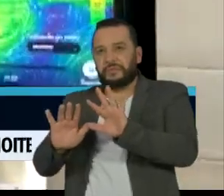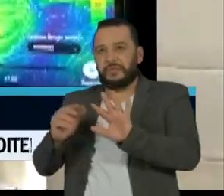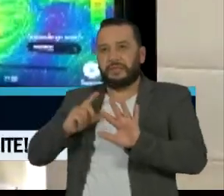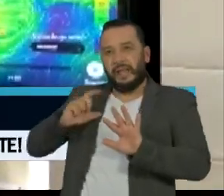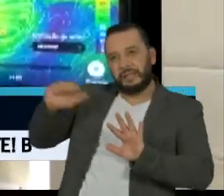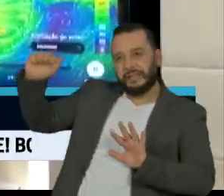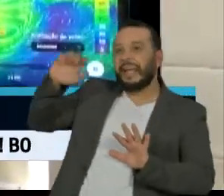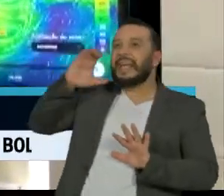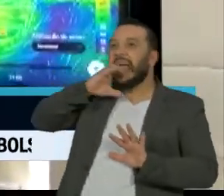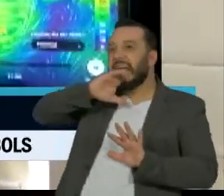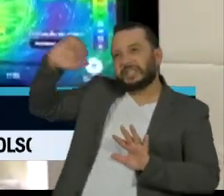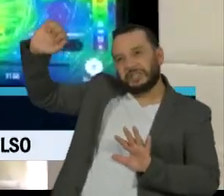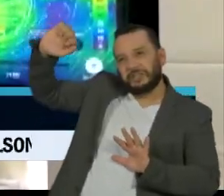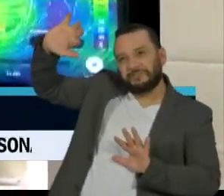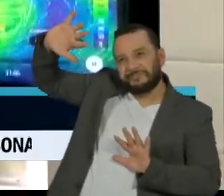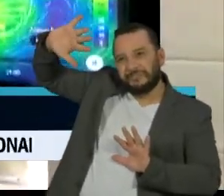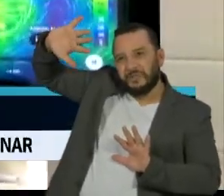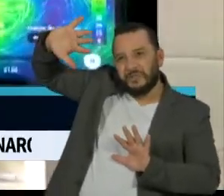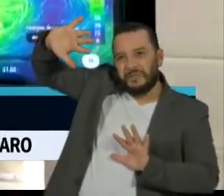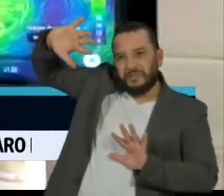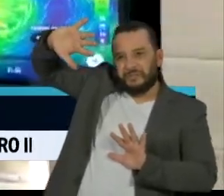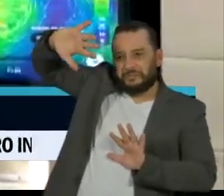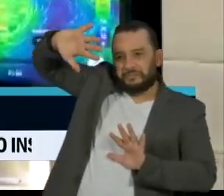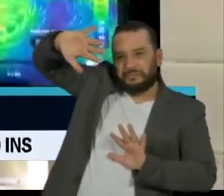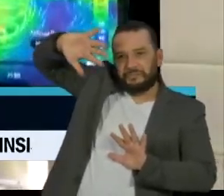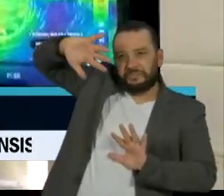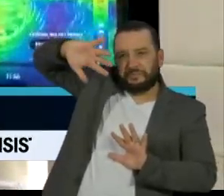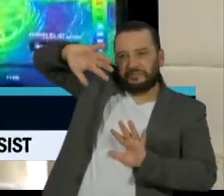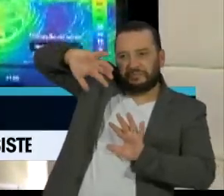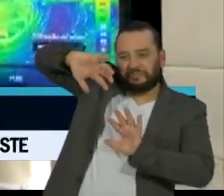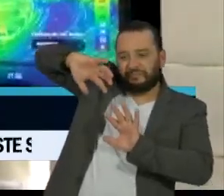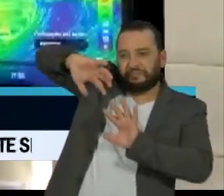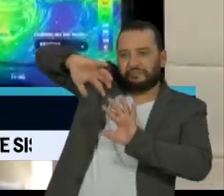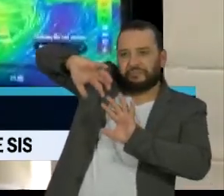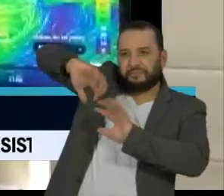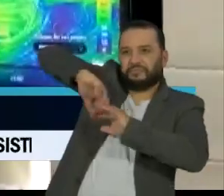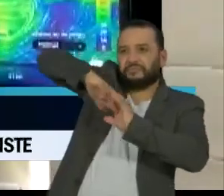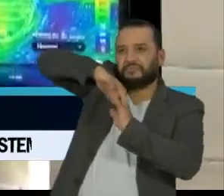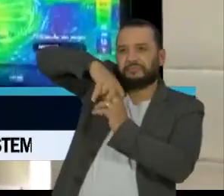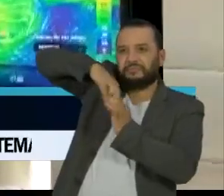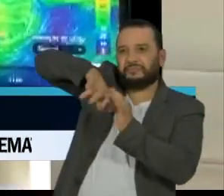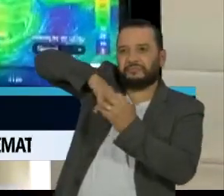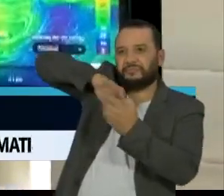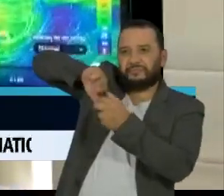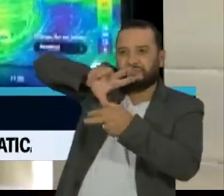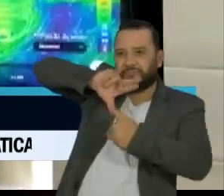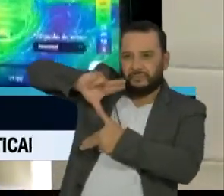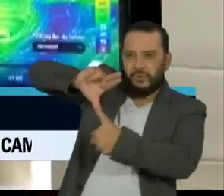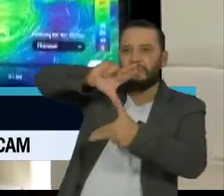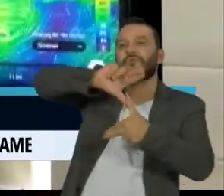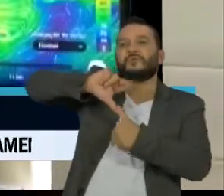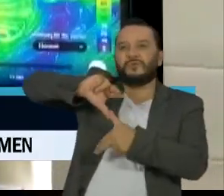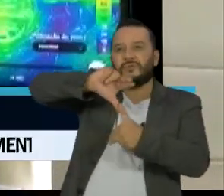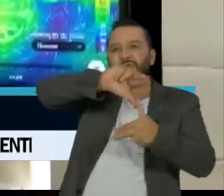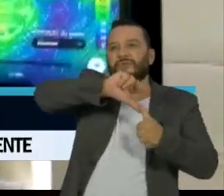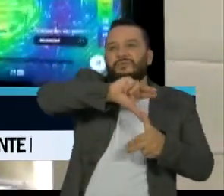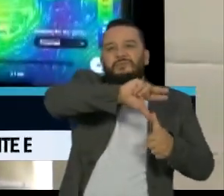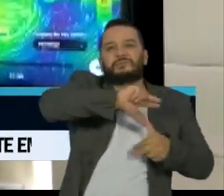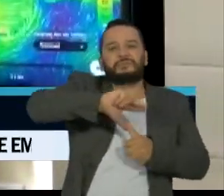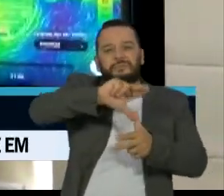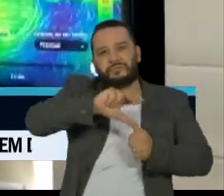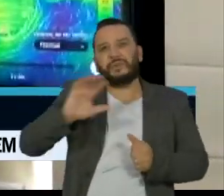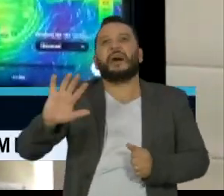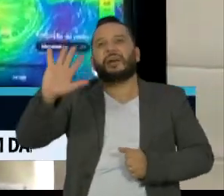massas de ar mais úmido que chegam do Atlântico. Nesse encontro se formam as frentes frias e outros sistemas